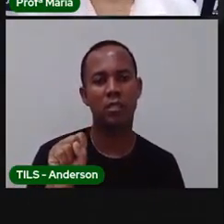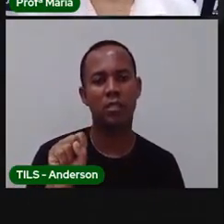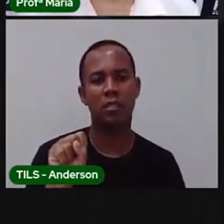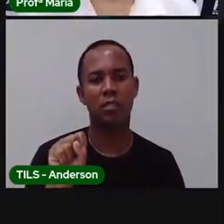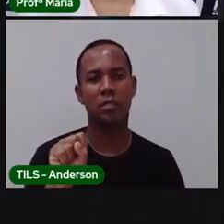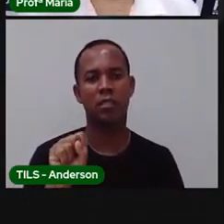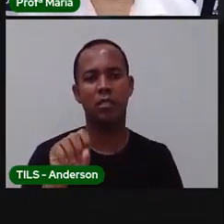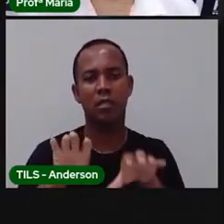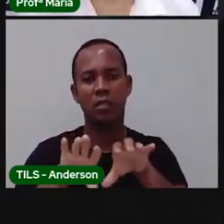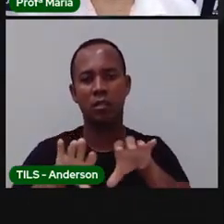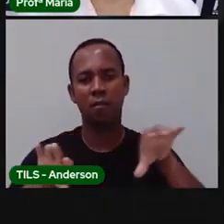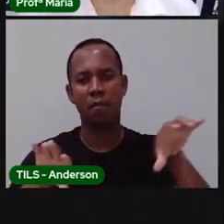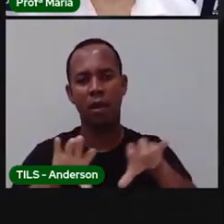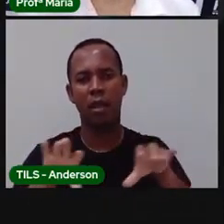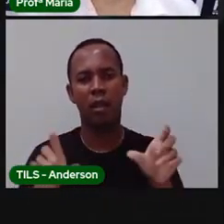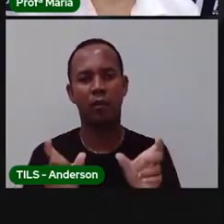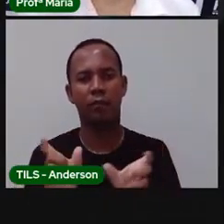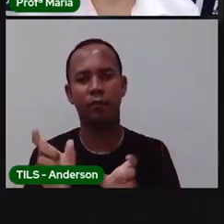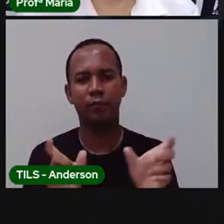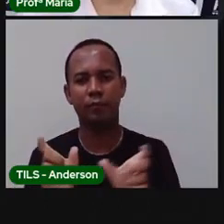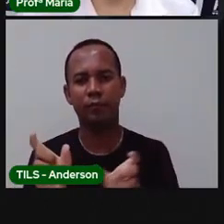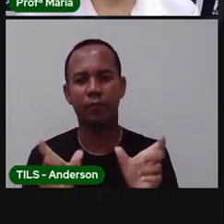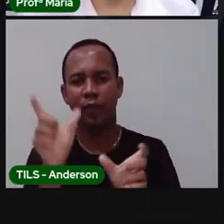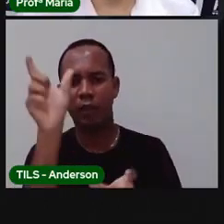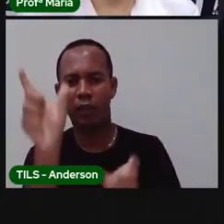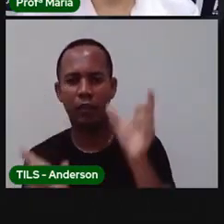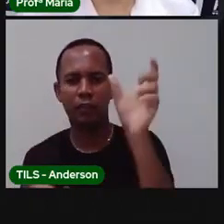E classifique-as em monossílaba.